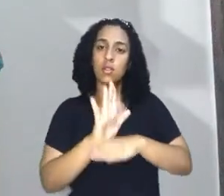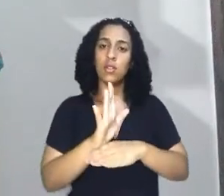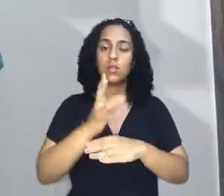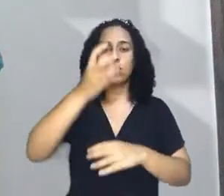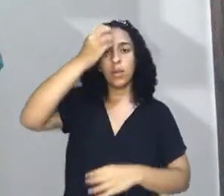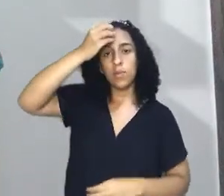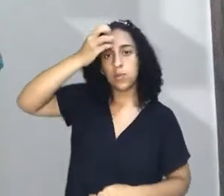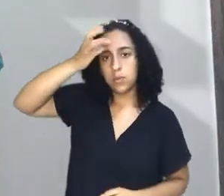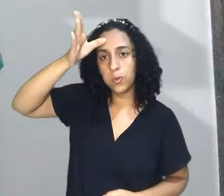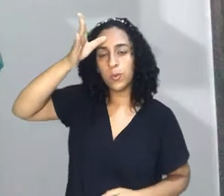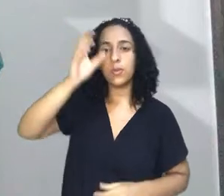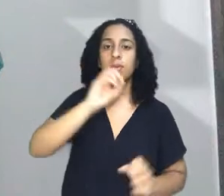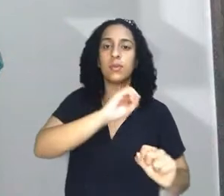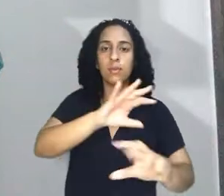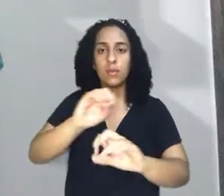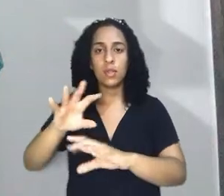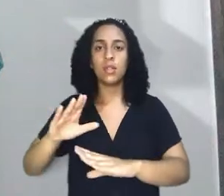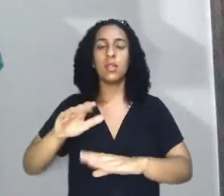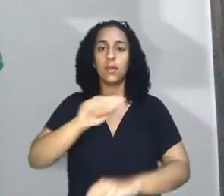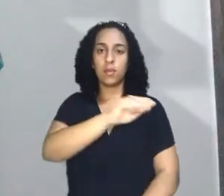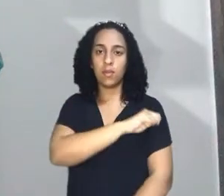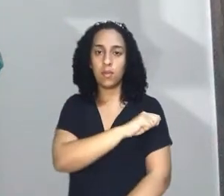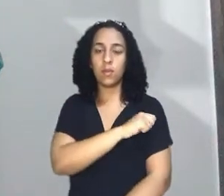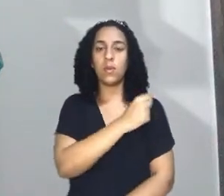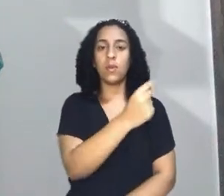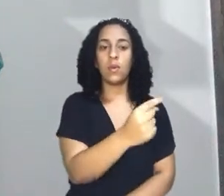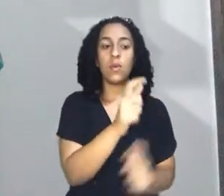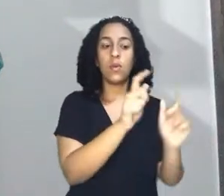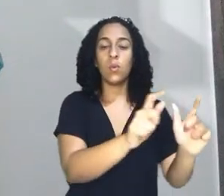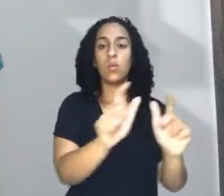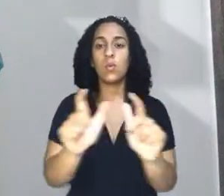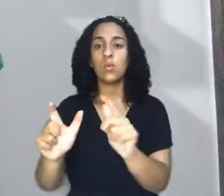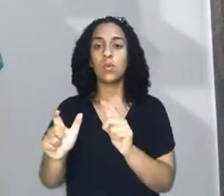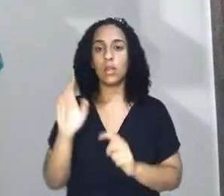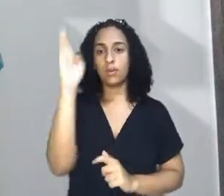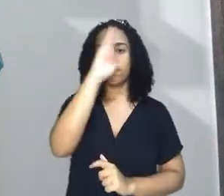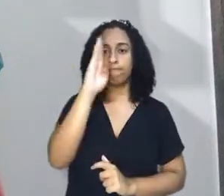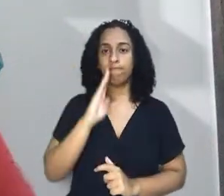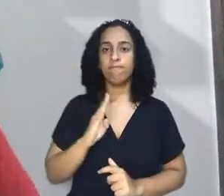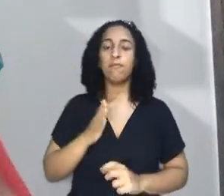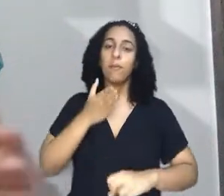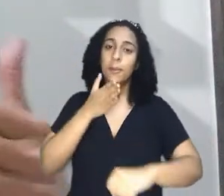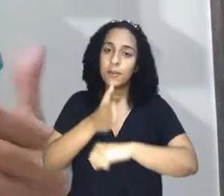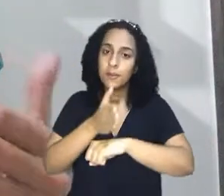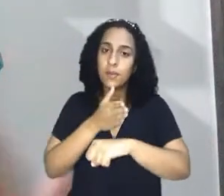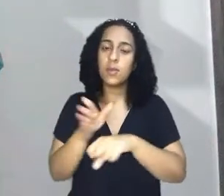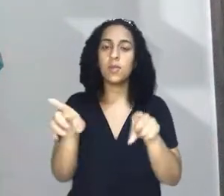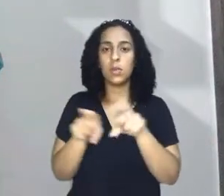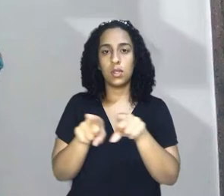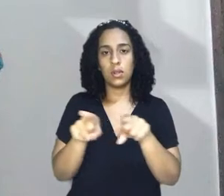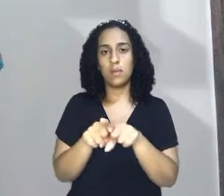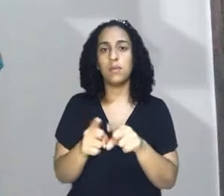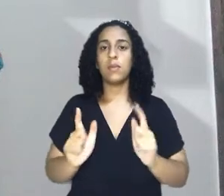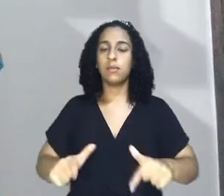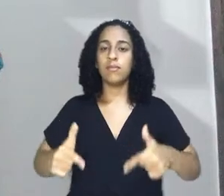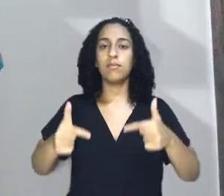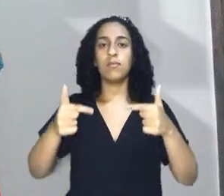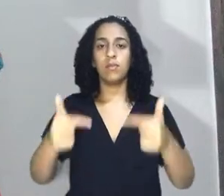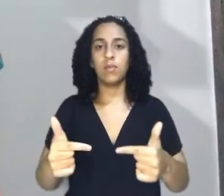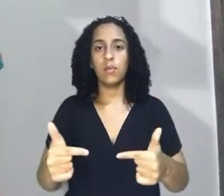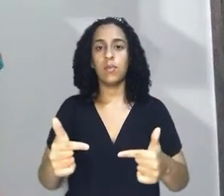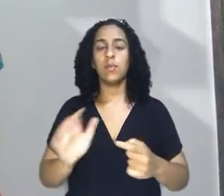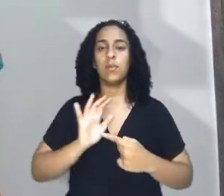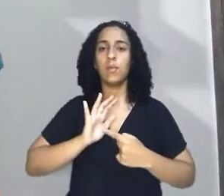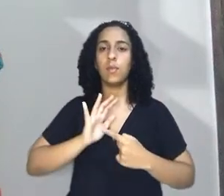ensinar para os nossos estudantes que cada lugar do que hoje conhecemos como Brasil participou de maneira singular dessa luta,